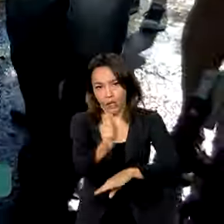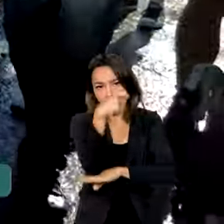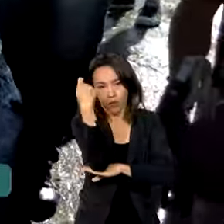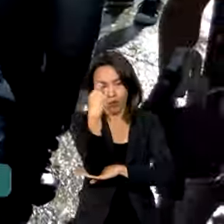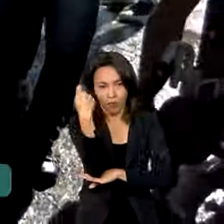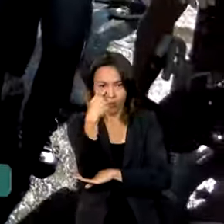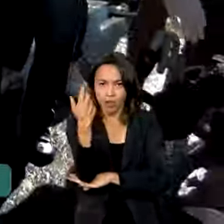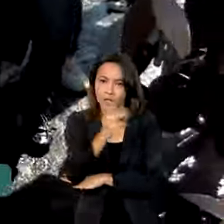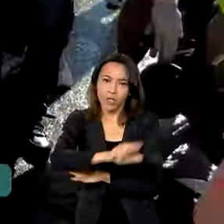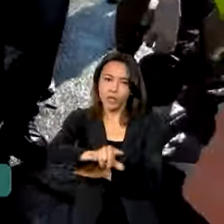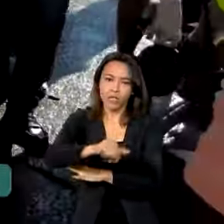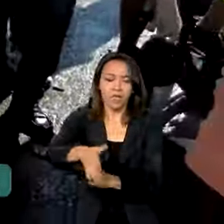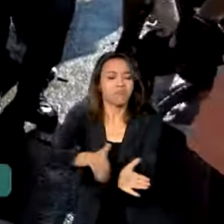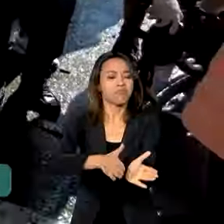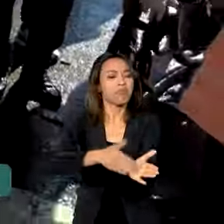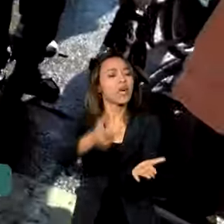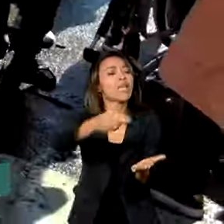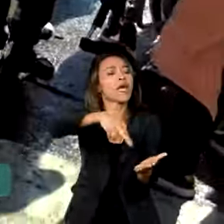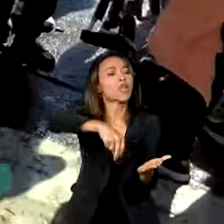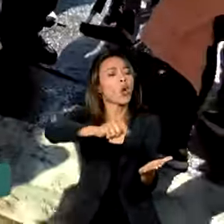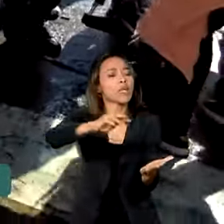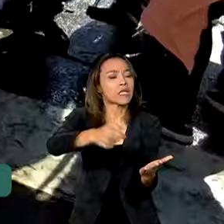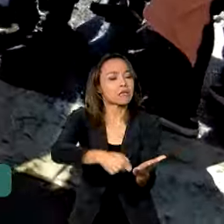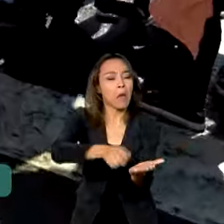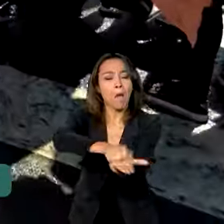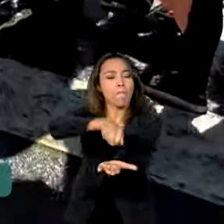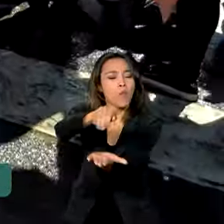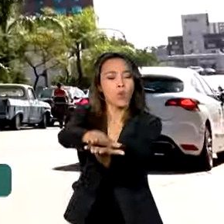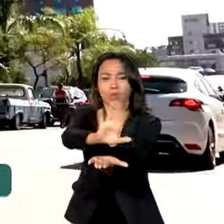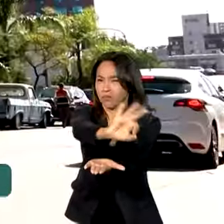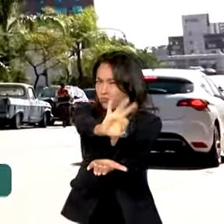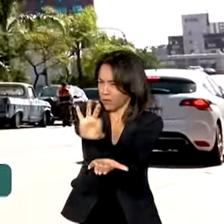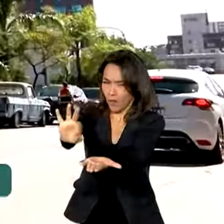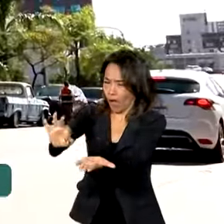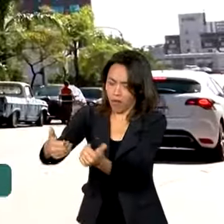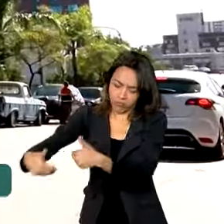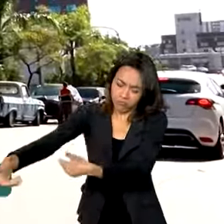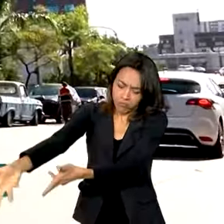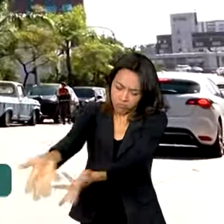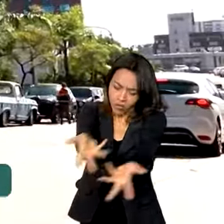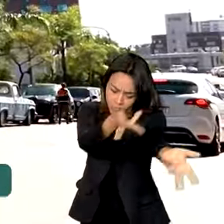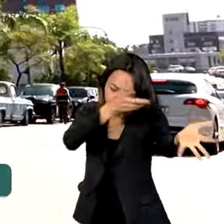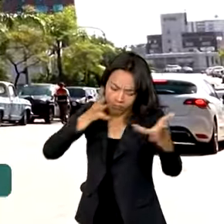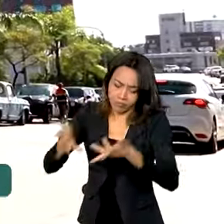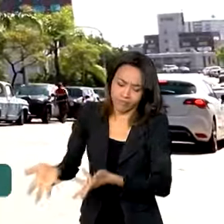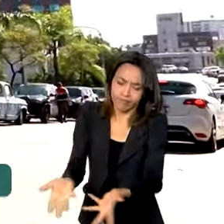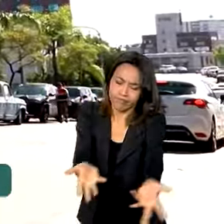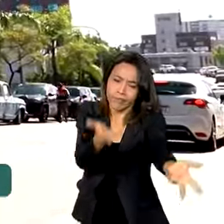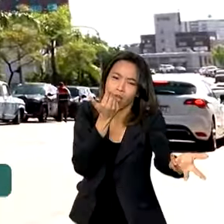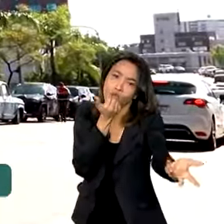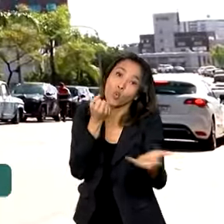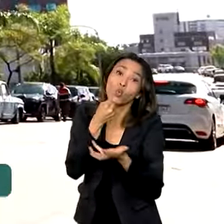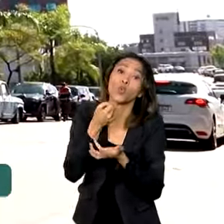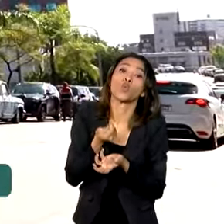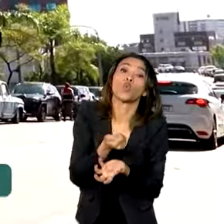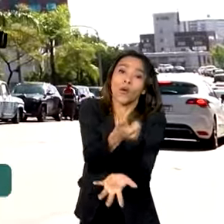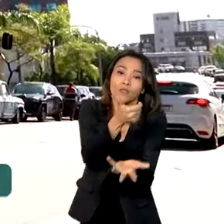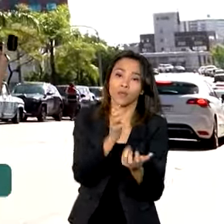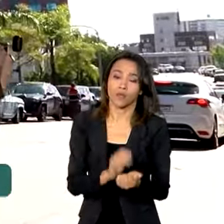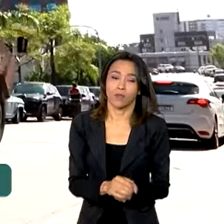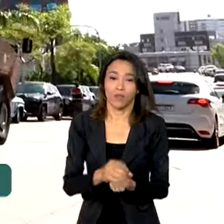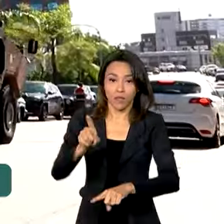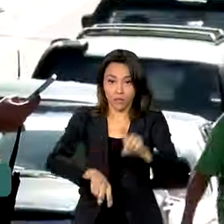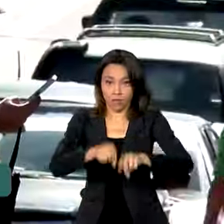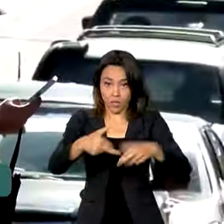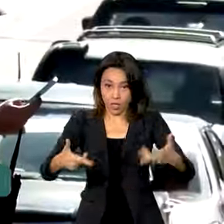solicitação de nota fiscal e nem aplicação de multas sobre veículos que transportam doações. E para que os materiais doados